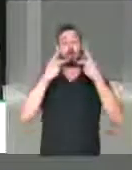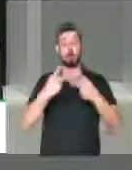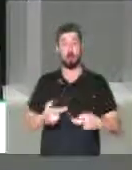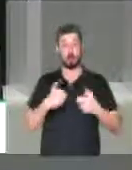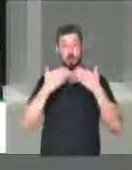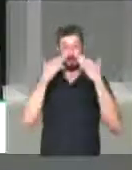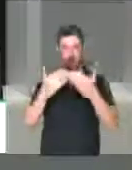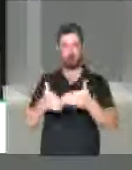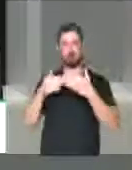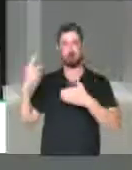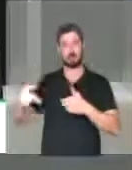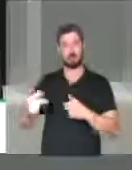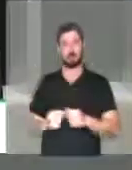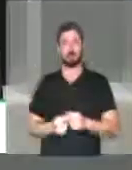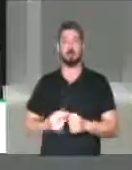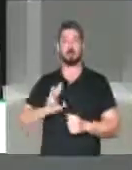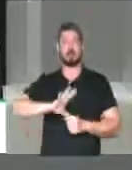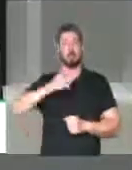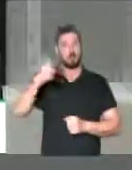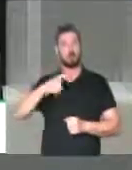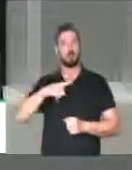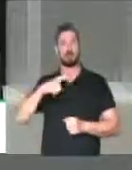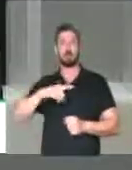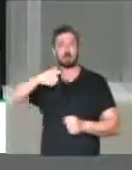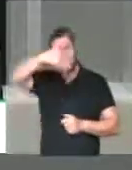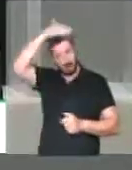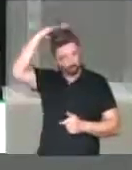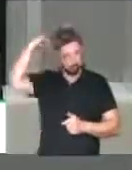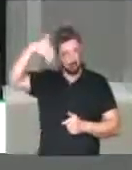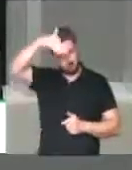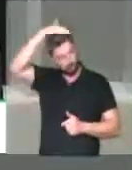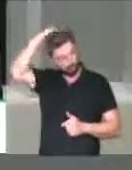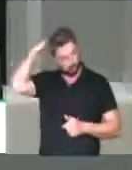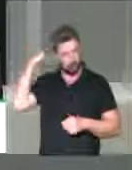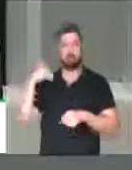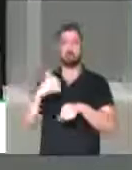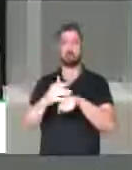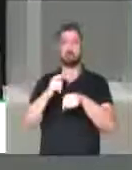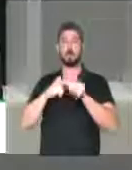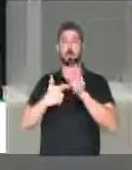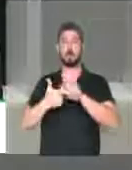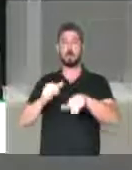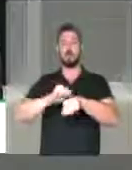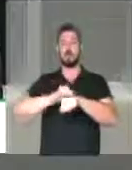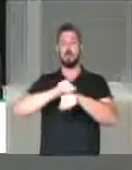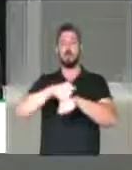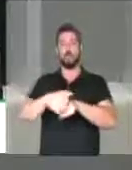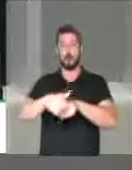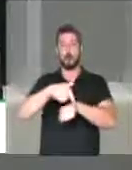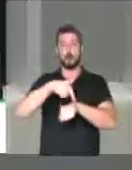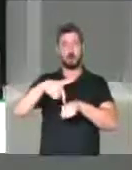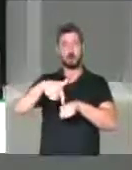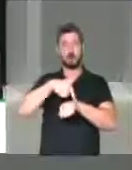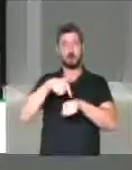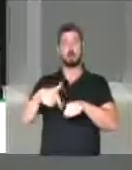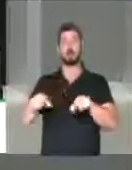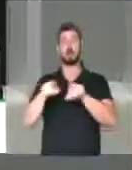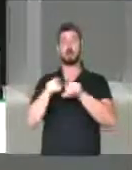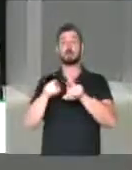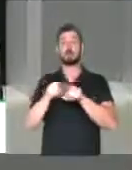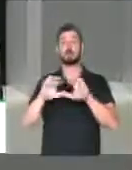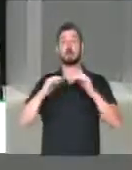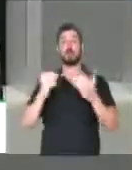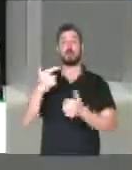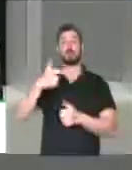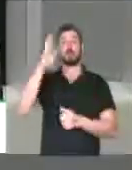apresentei a seu pedido. Tiveram a coragem de tirar o lenço de suas cabeças, aqui no Salão Verde